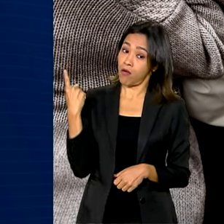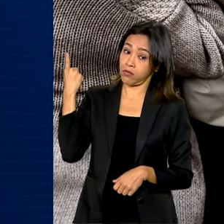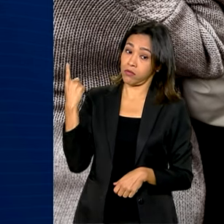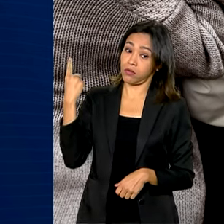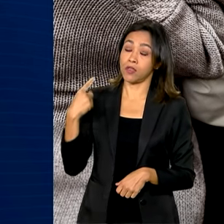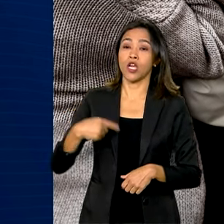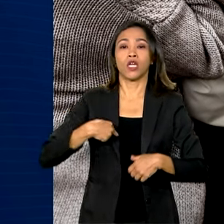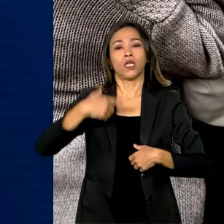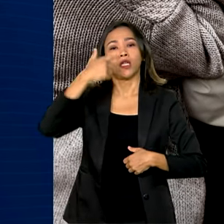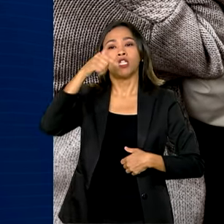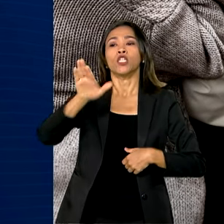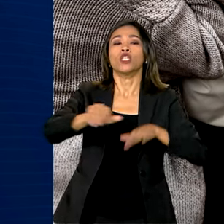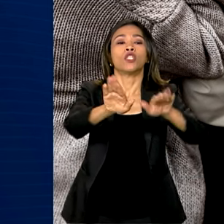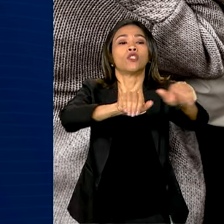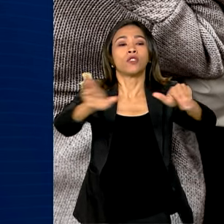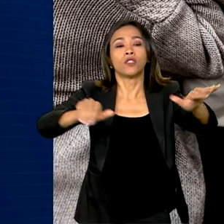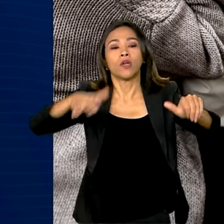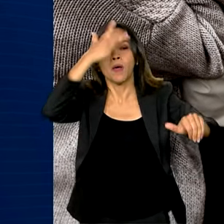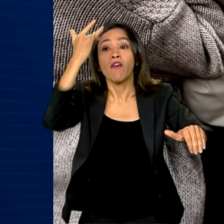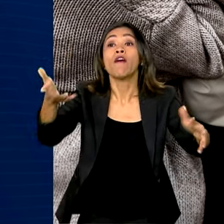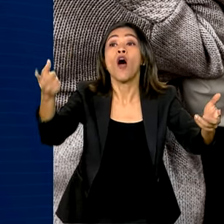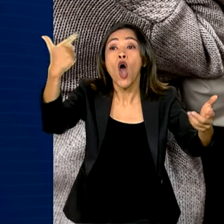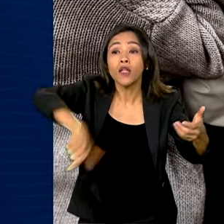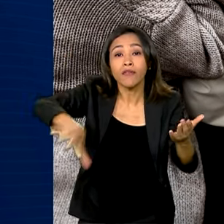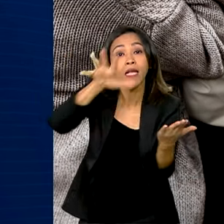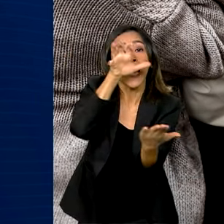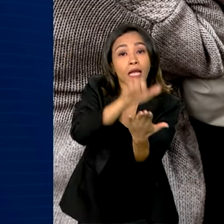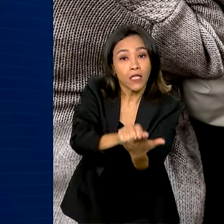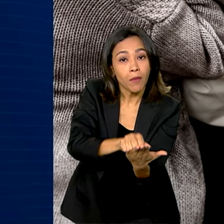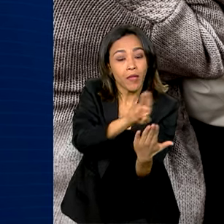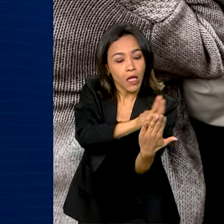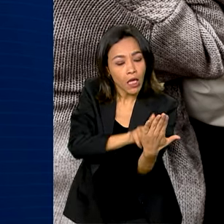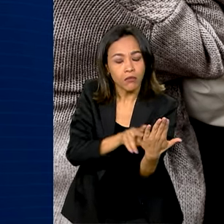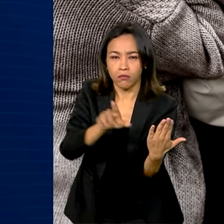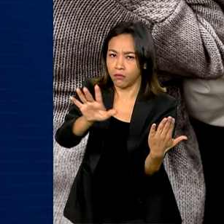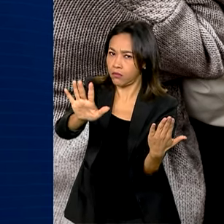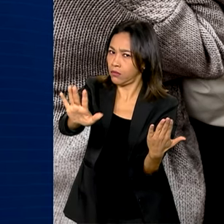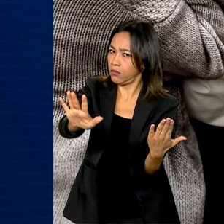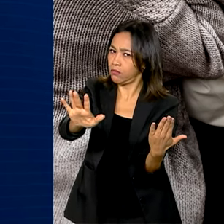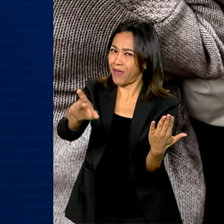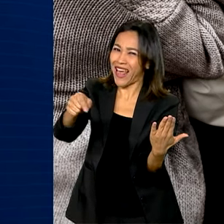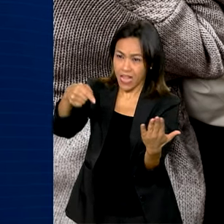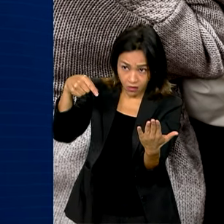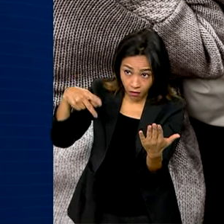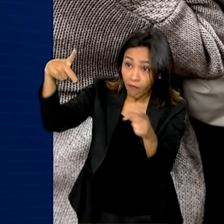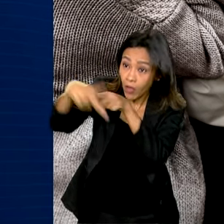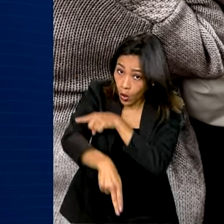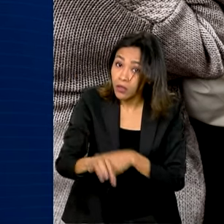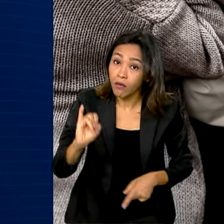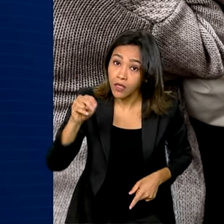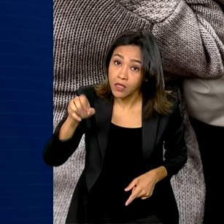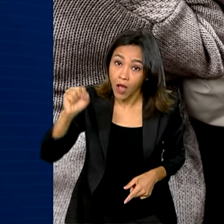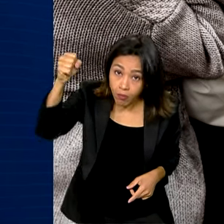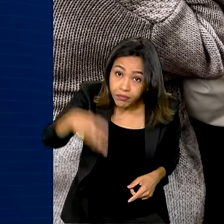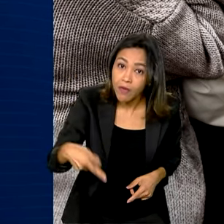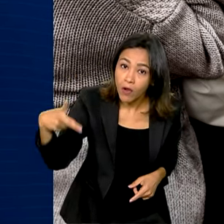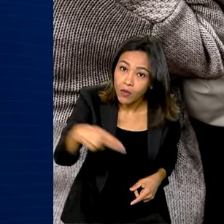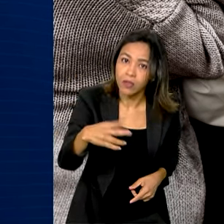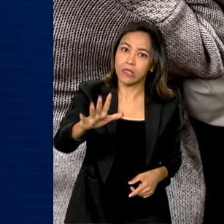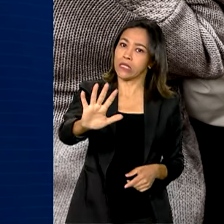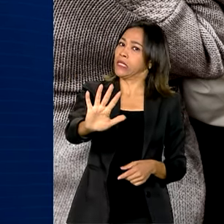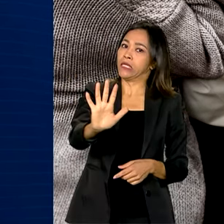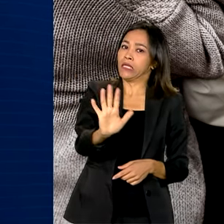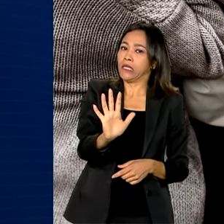para realizar o procedimento de recadastramento, sob pena de não receber o benefício. Os bloqueios de